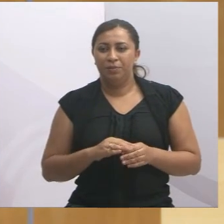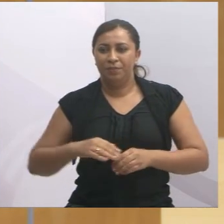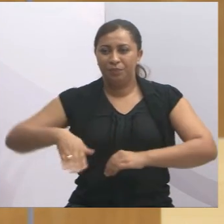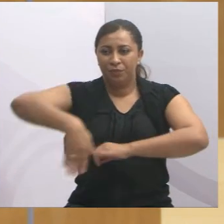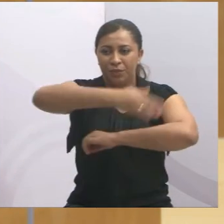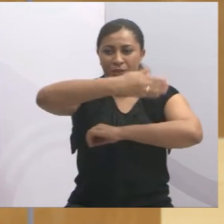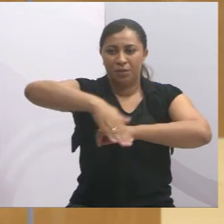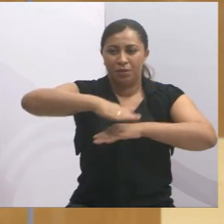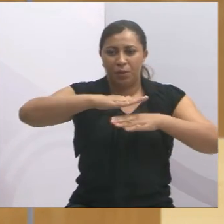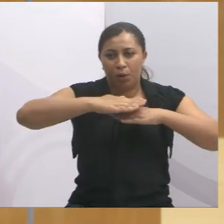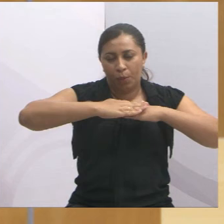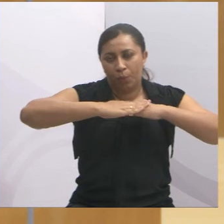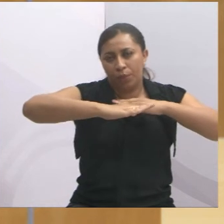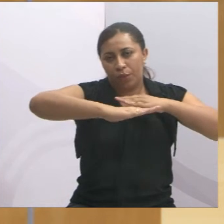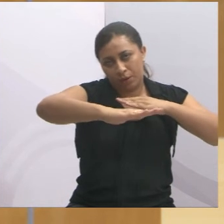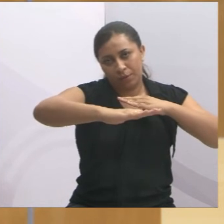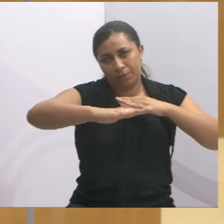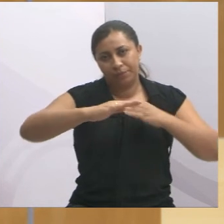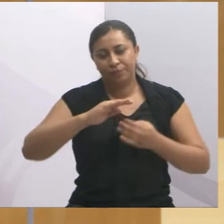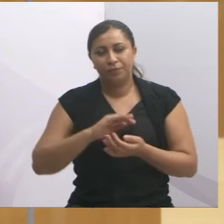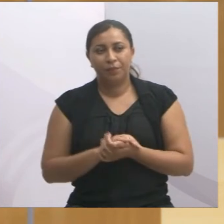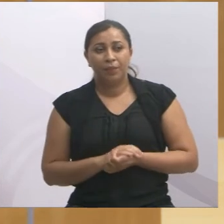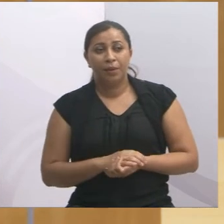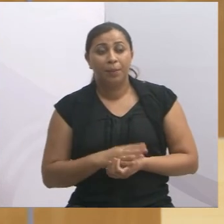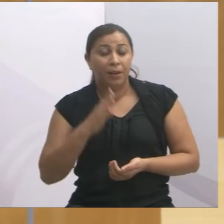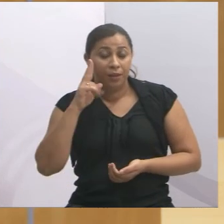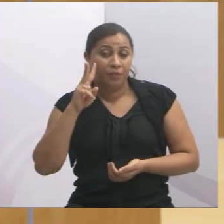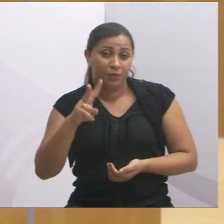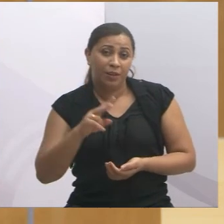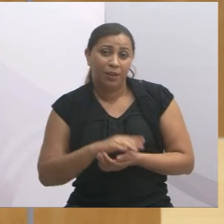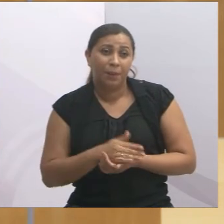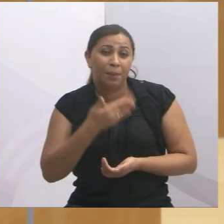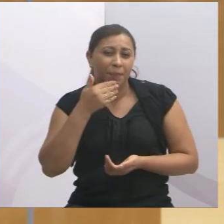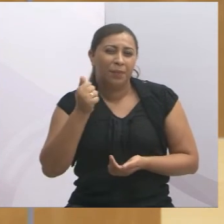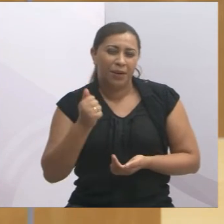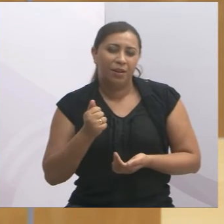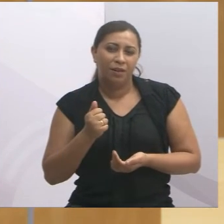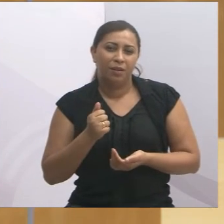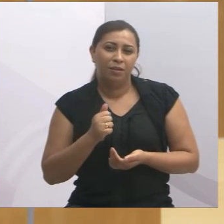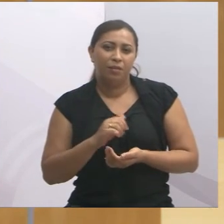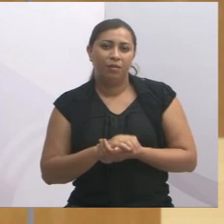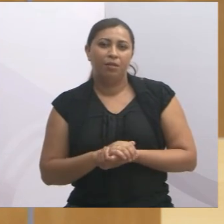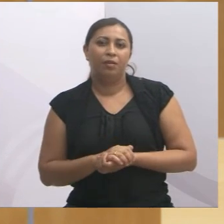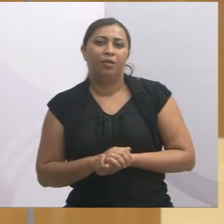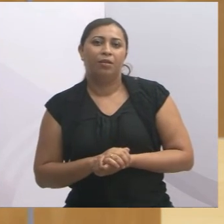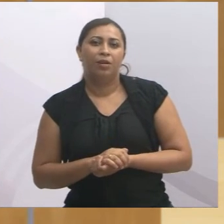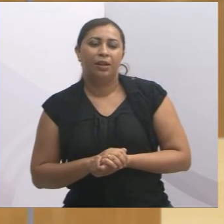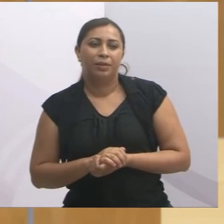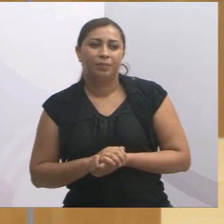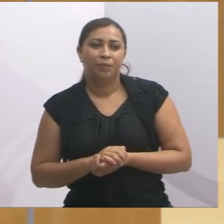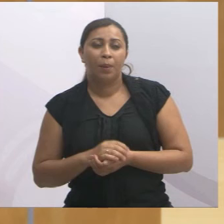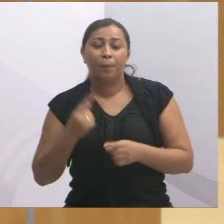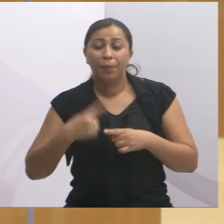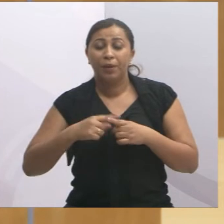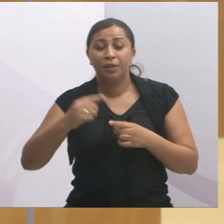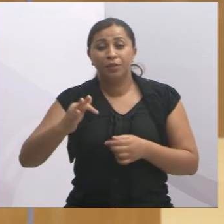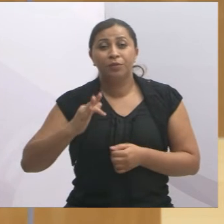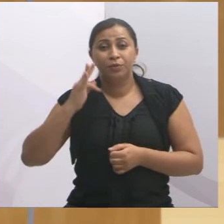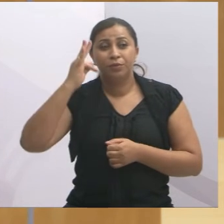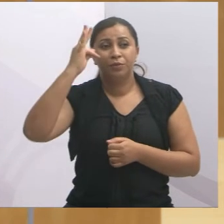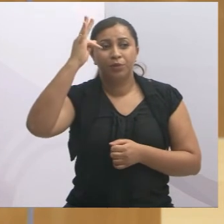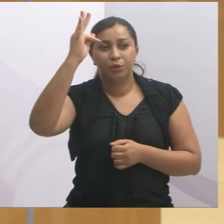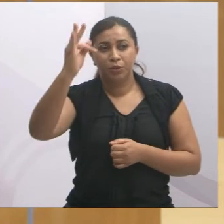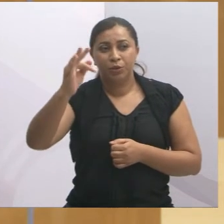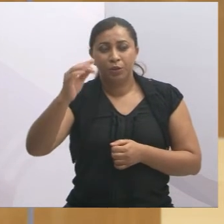Panorama, que o Executivo dê uma atenção na estrada Galdino Teodoro de Resende, porque futuramente, vai